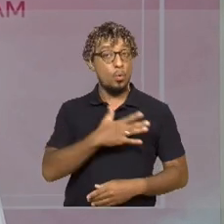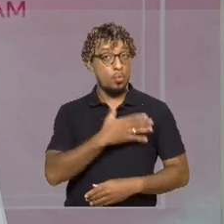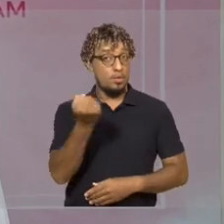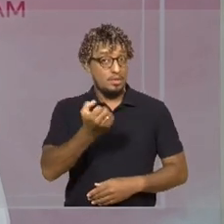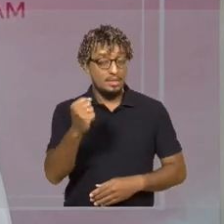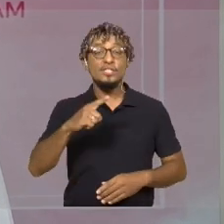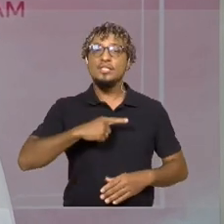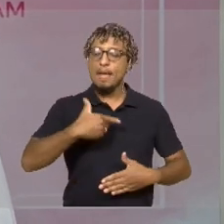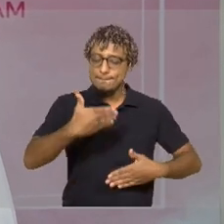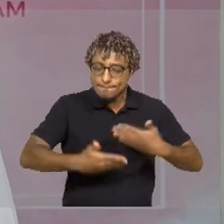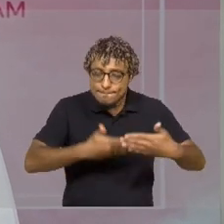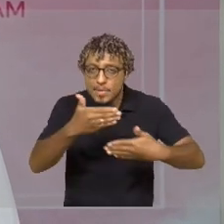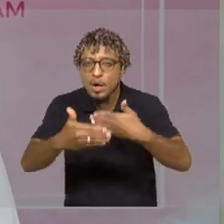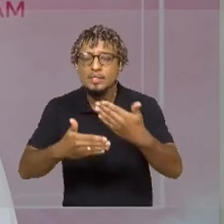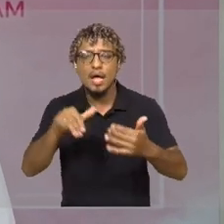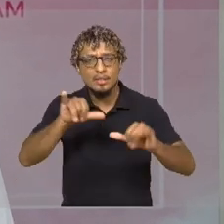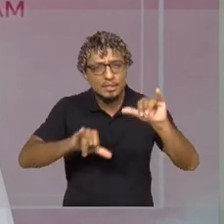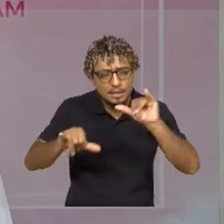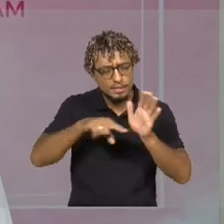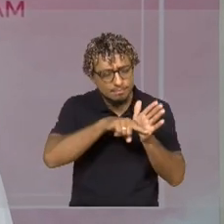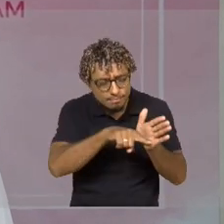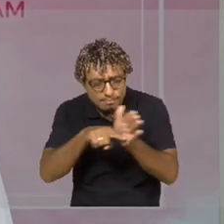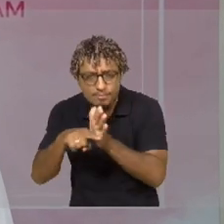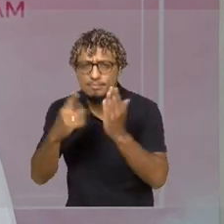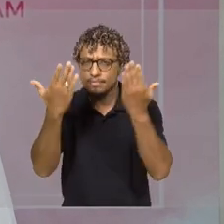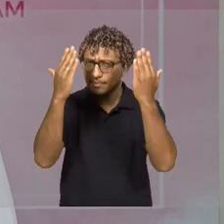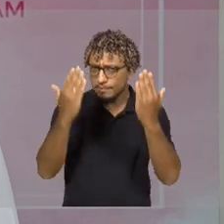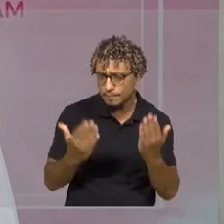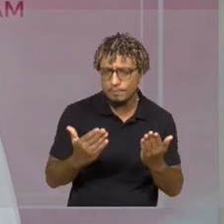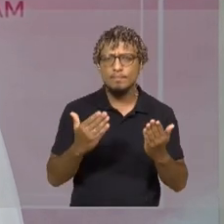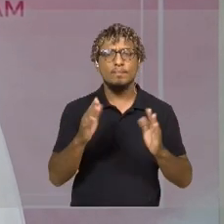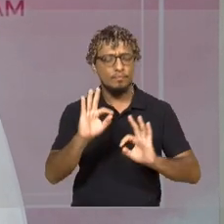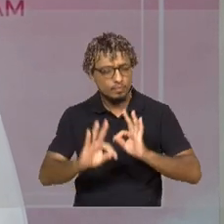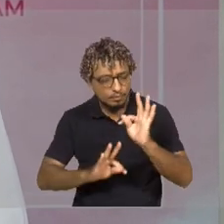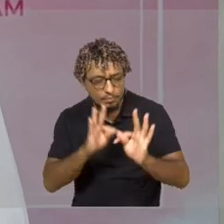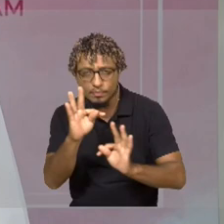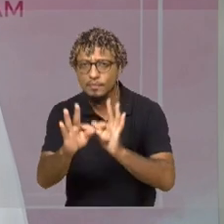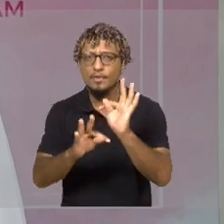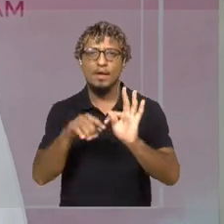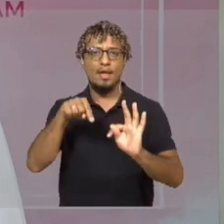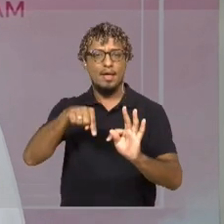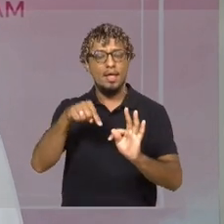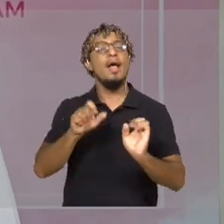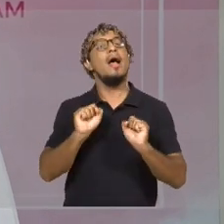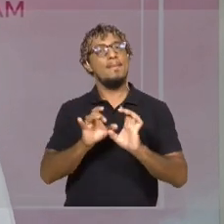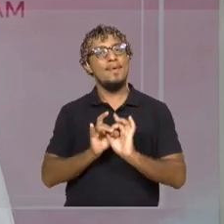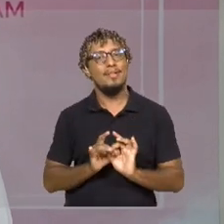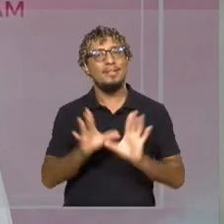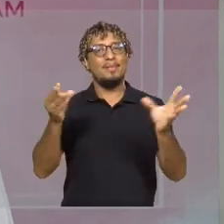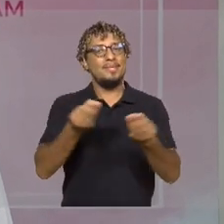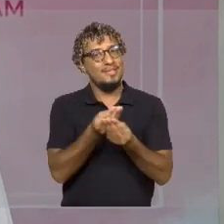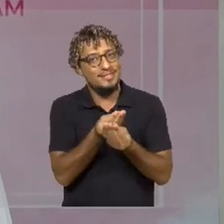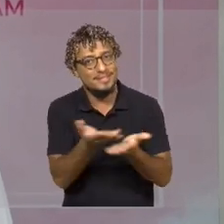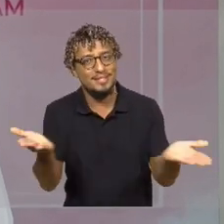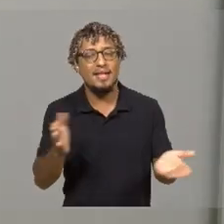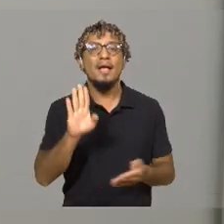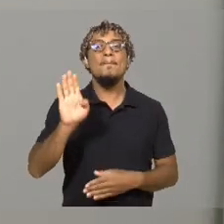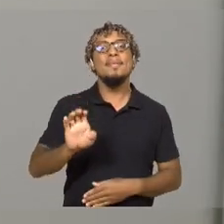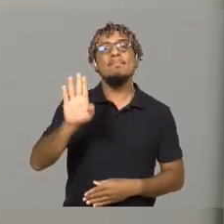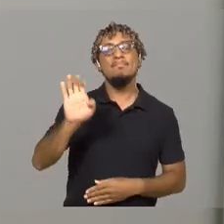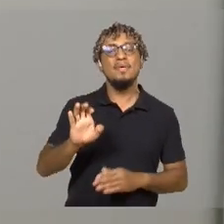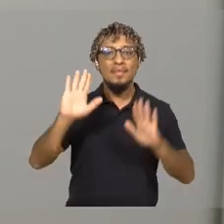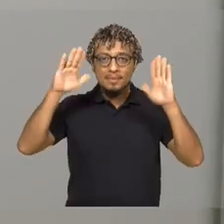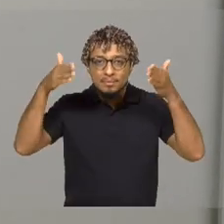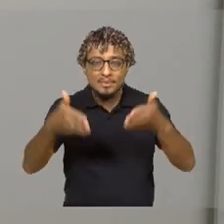por um processo de análise química e física, e aí sim, ele está liberado para ser distribuído para os bebês, que